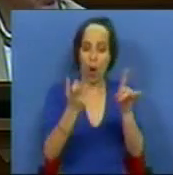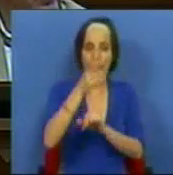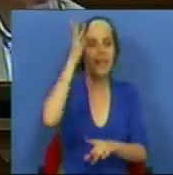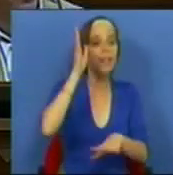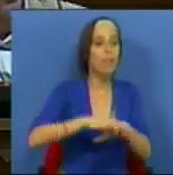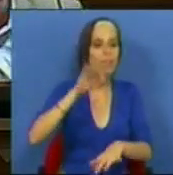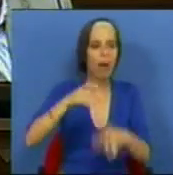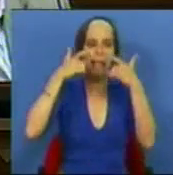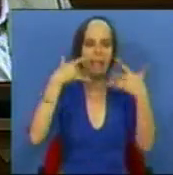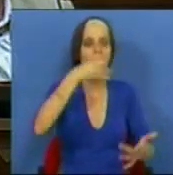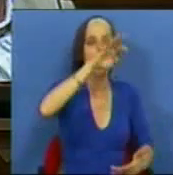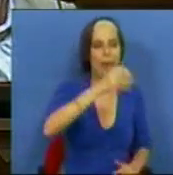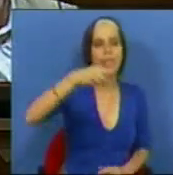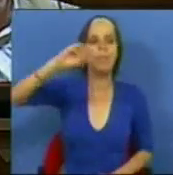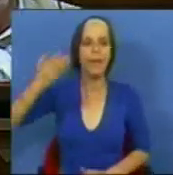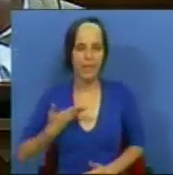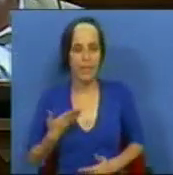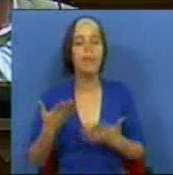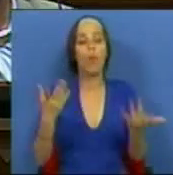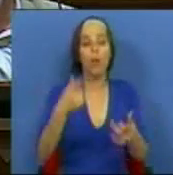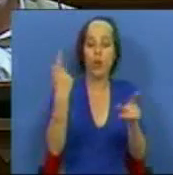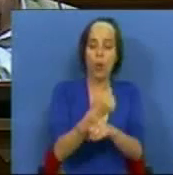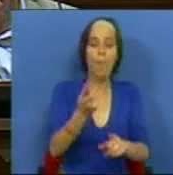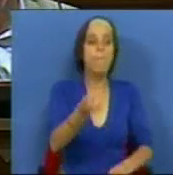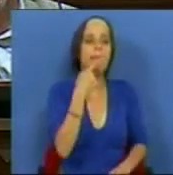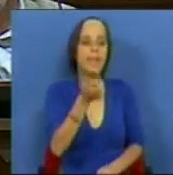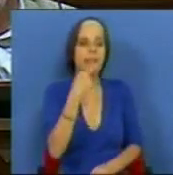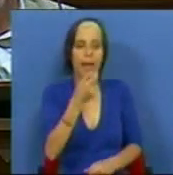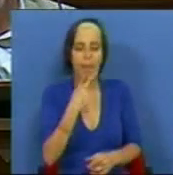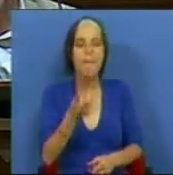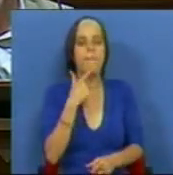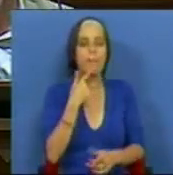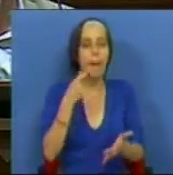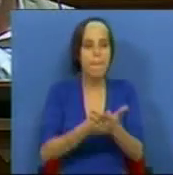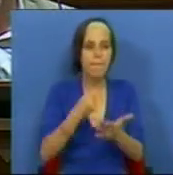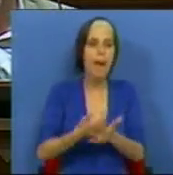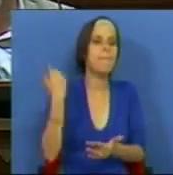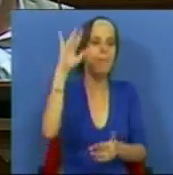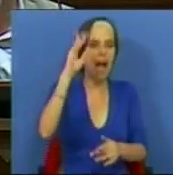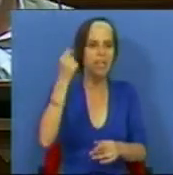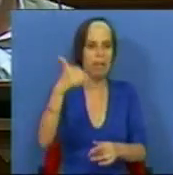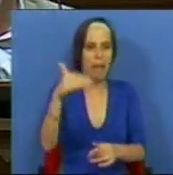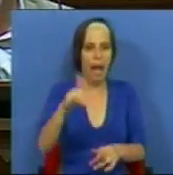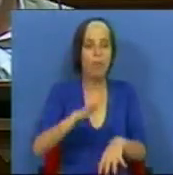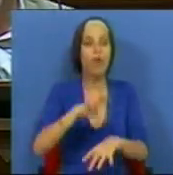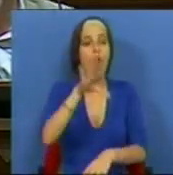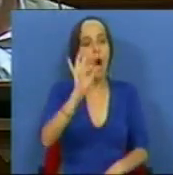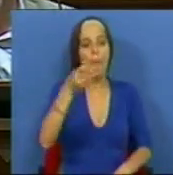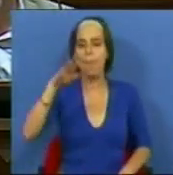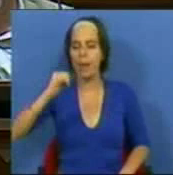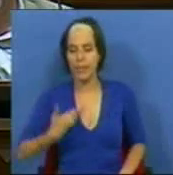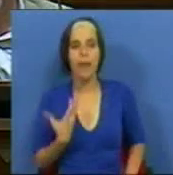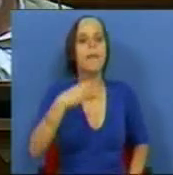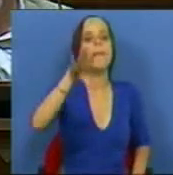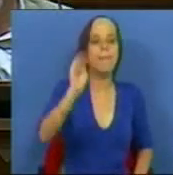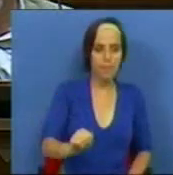do leite se deve ao PSD e ao PS. Quando comprarem medicamentos, perceberão que pagam mais caro, porque a opção de PSD e